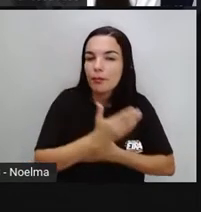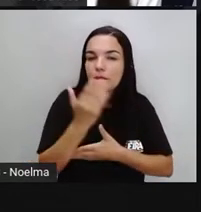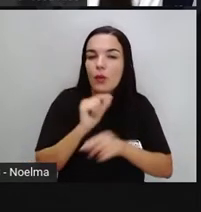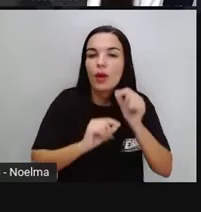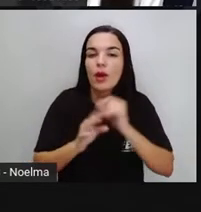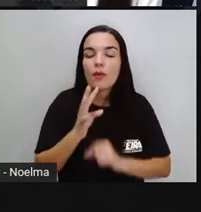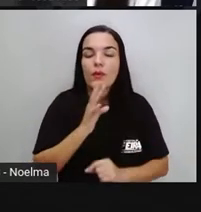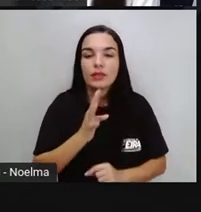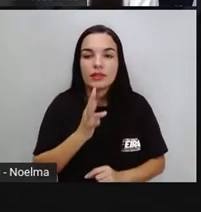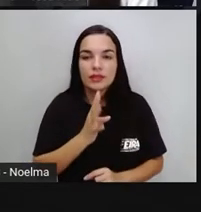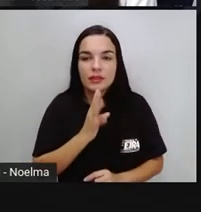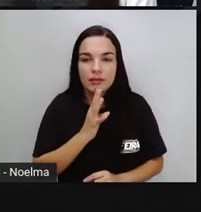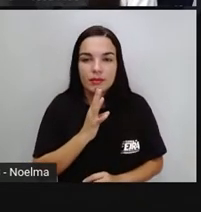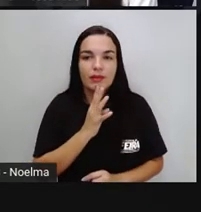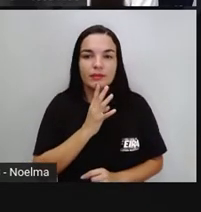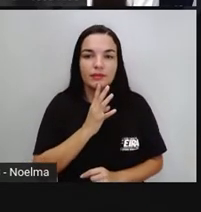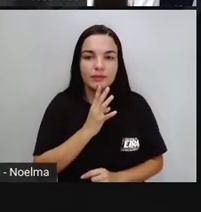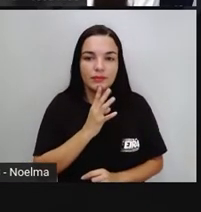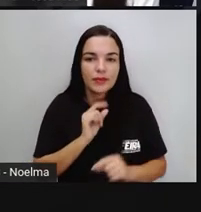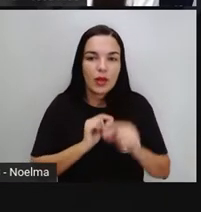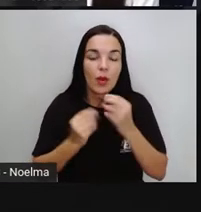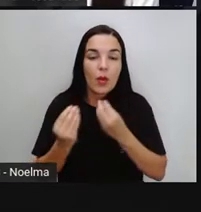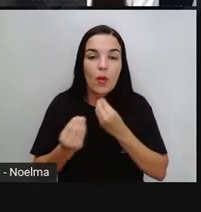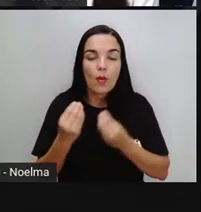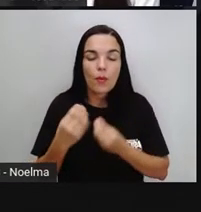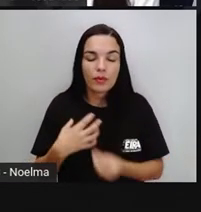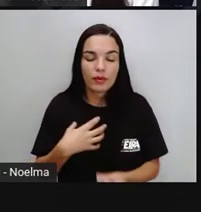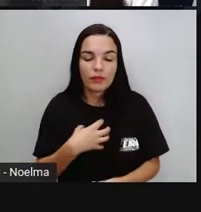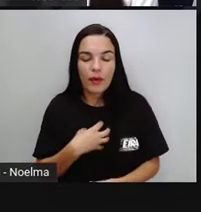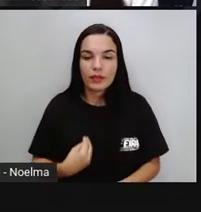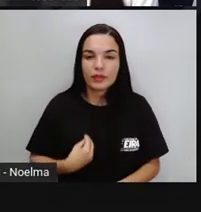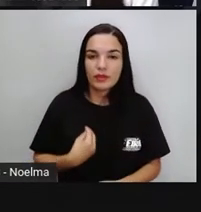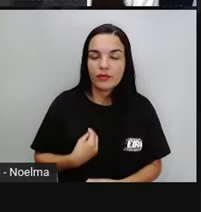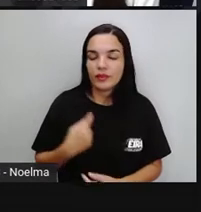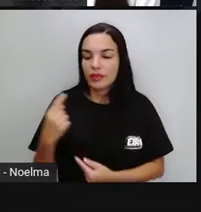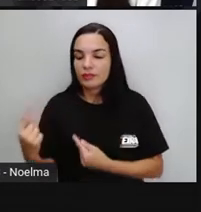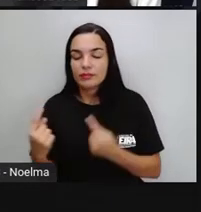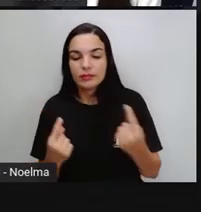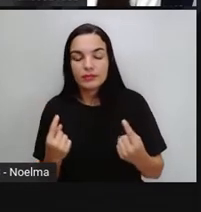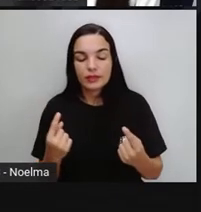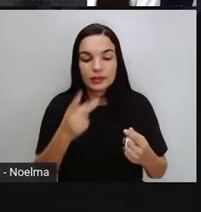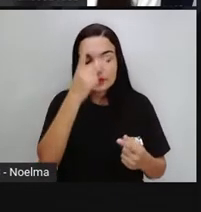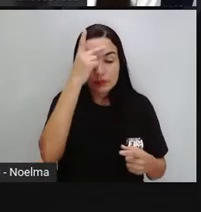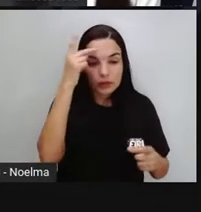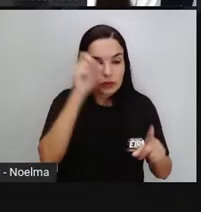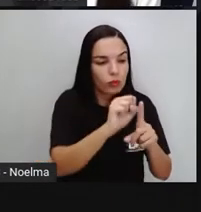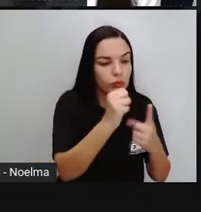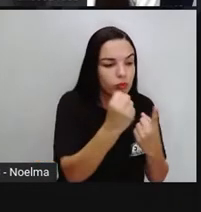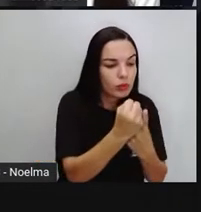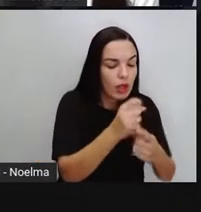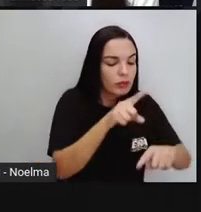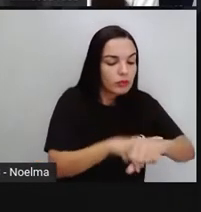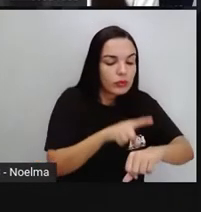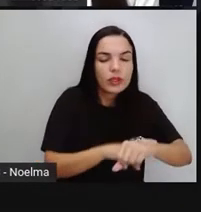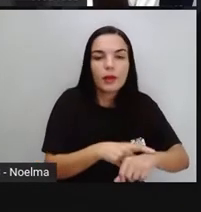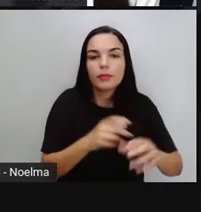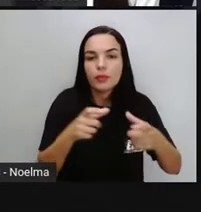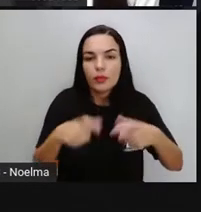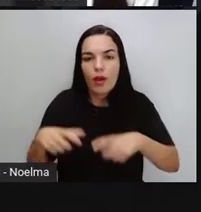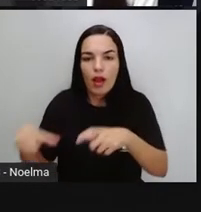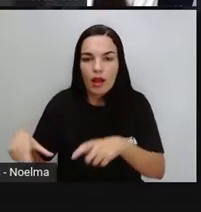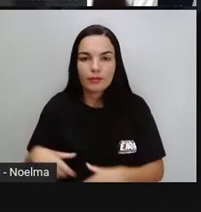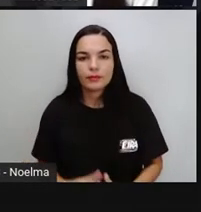o conhecimento, aquilo que é a forma de vida, o modo de vida das pessoas de determinado lugar.